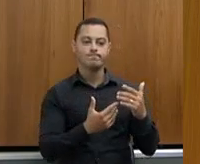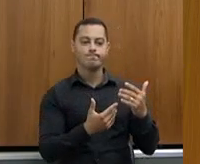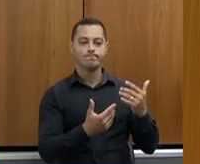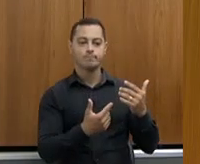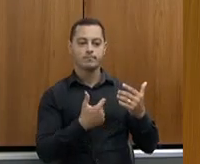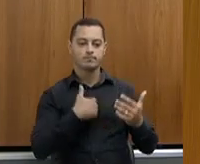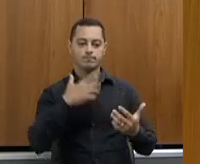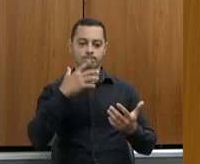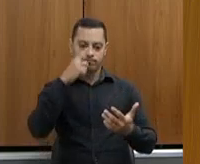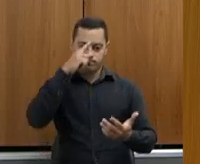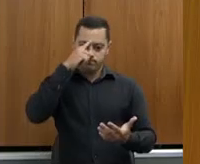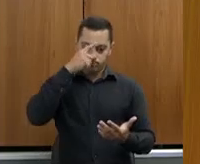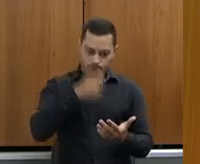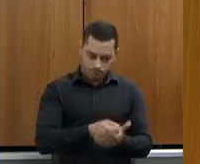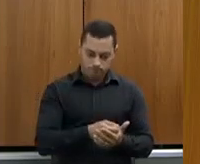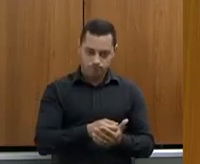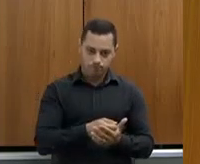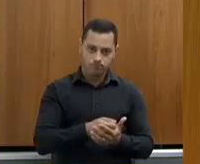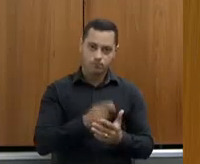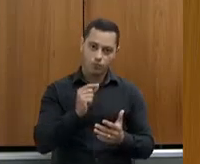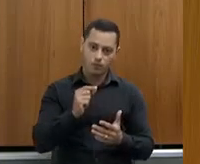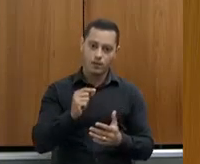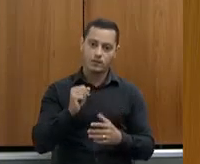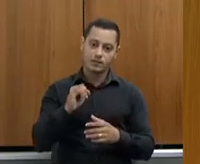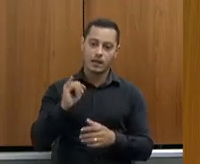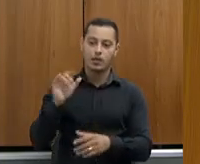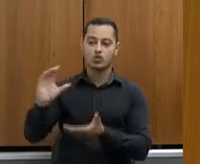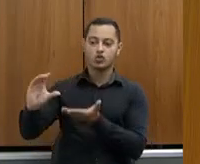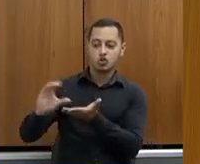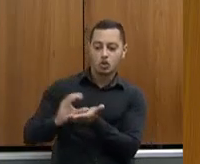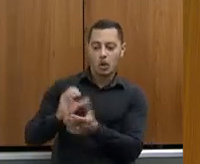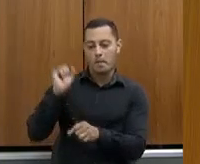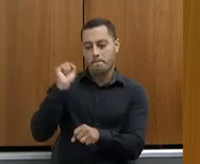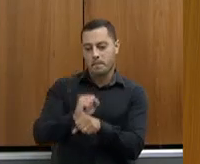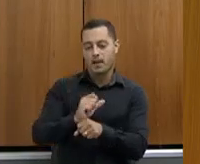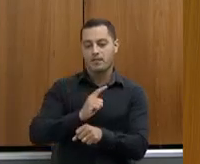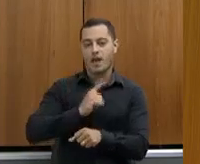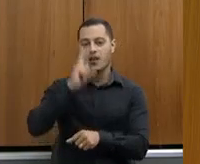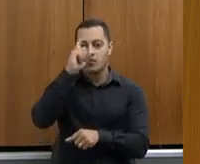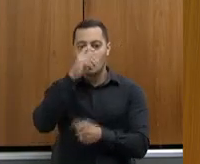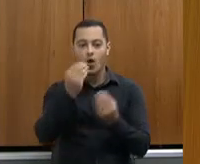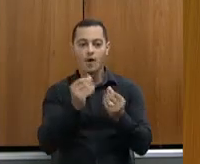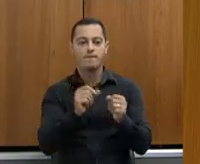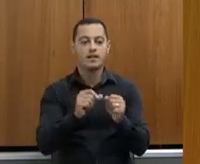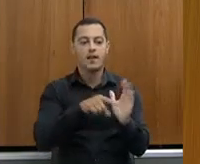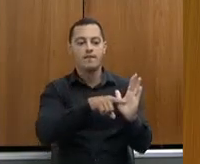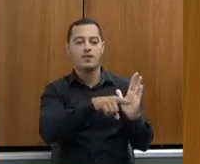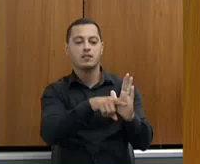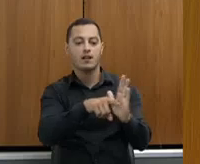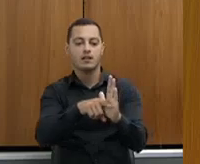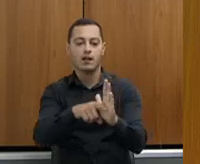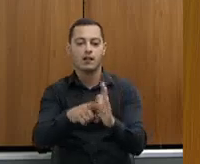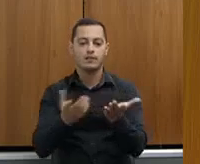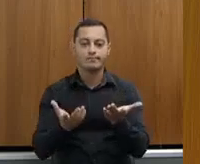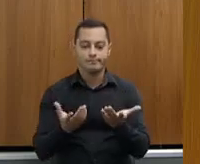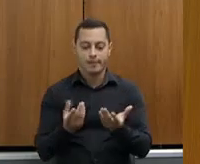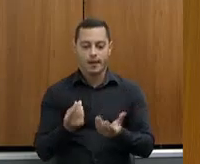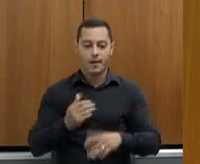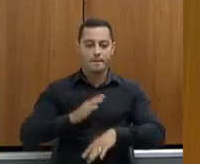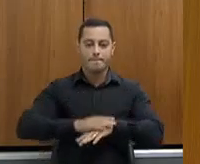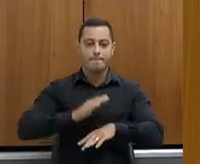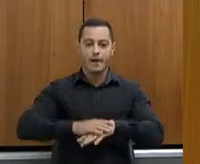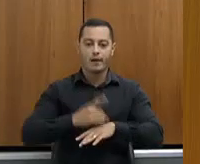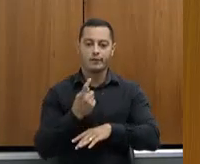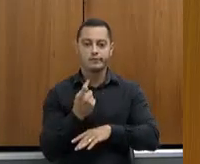esse dinheiro, depois vai parar de repassar dinheiro, nós vamos ficar com mais uma atividade para fazer de fiscalização sem recursos, e vão ter que virar de acordo com o